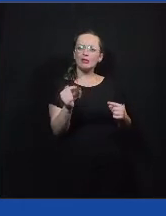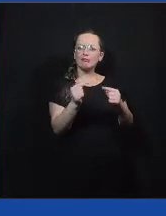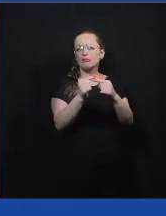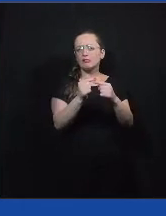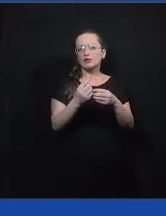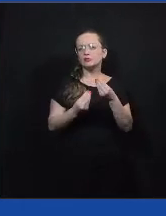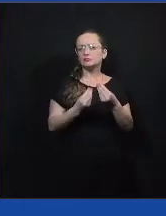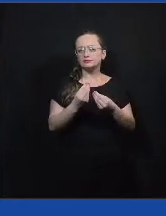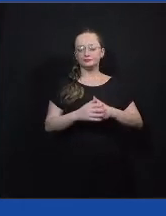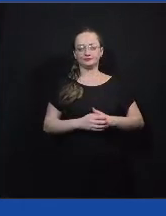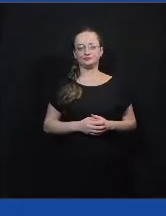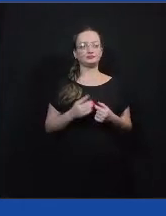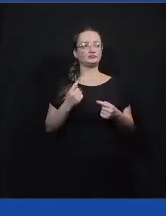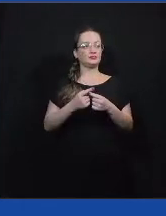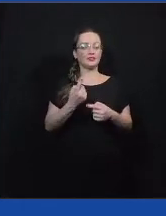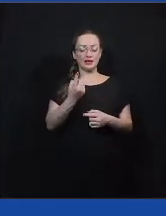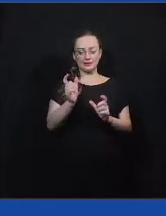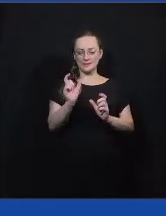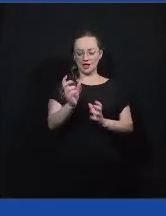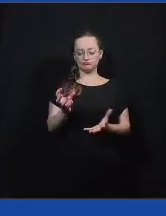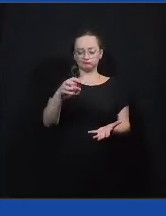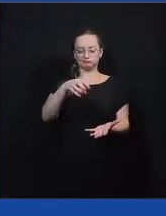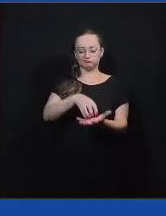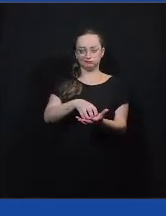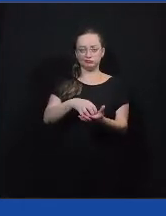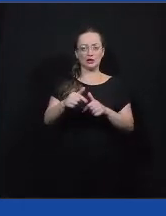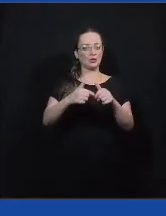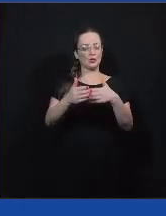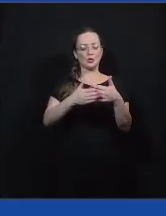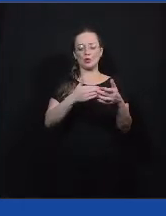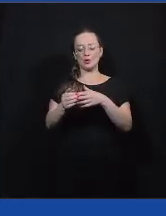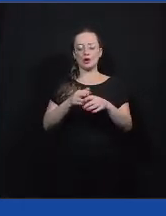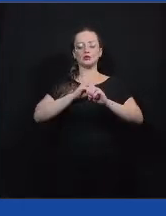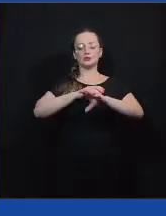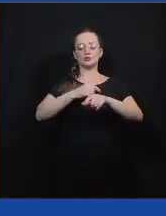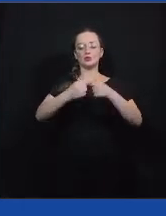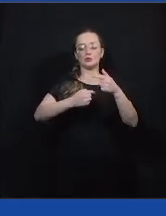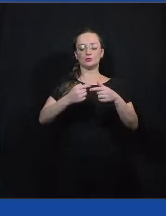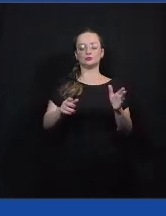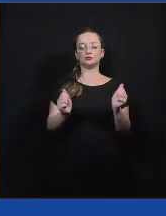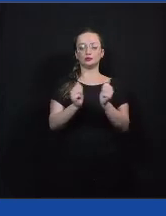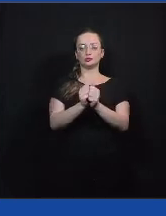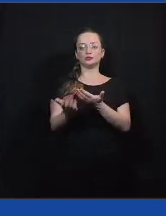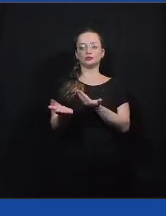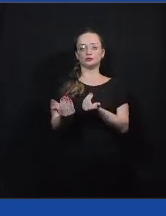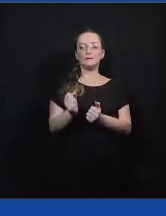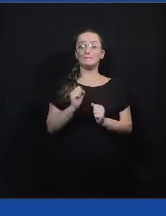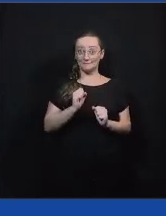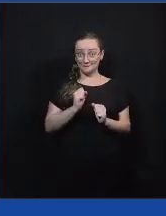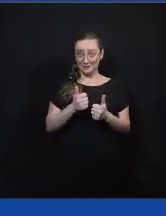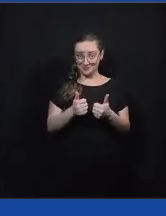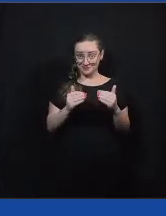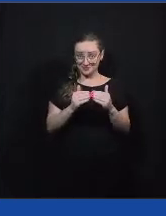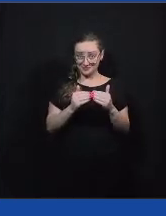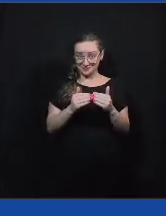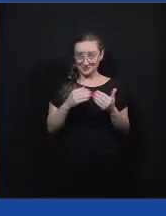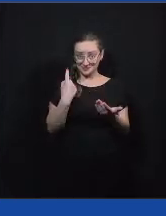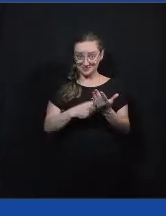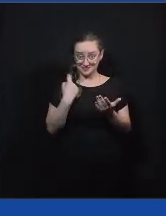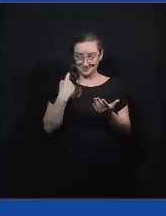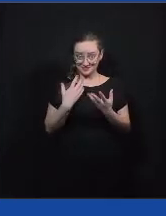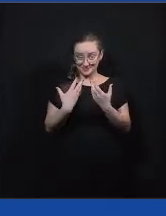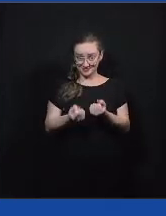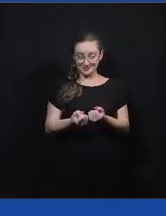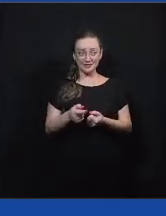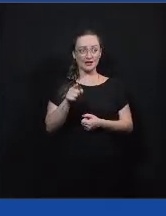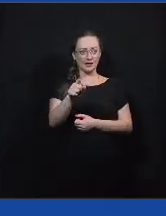centralidade em qualquer trabalho de educação política com os jovens. Pode ser? É... Você pode começar, Marina?